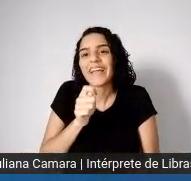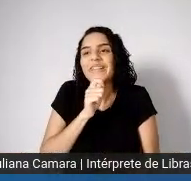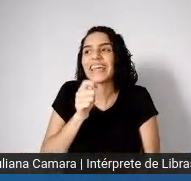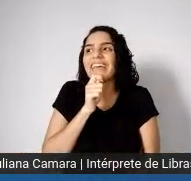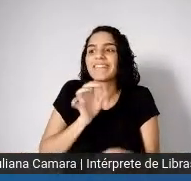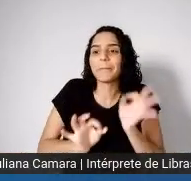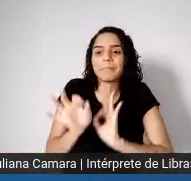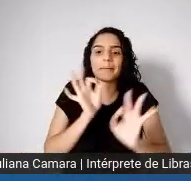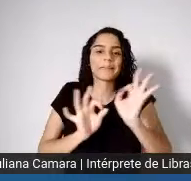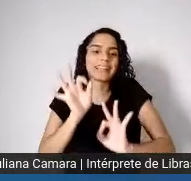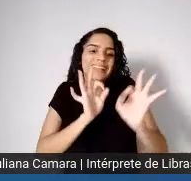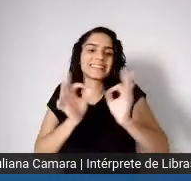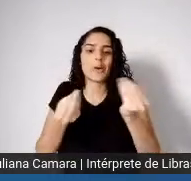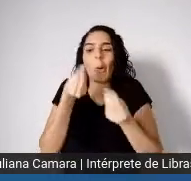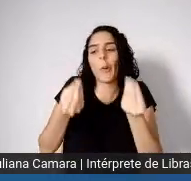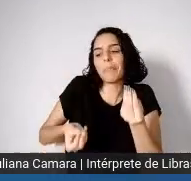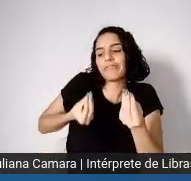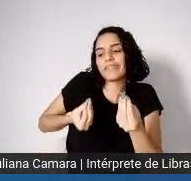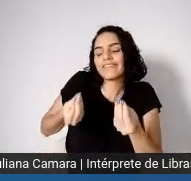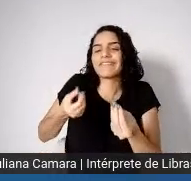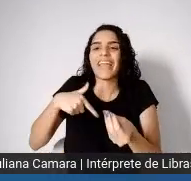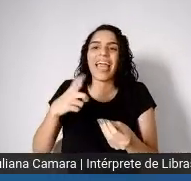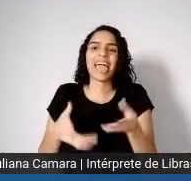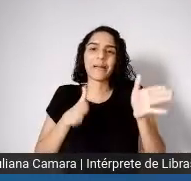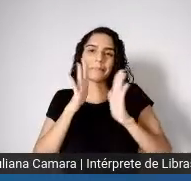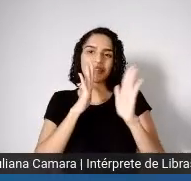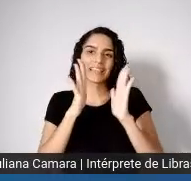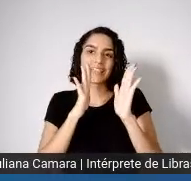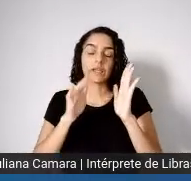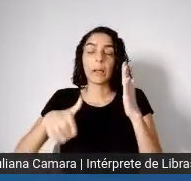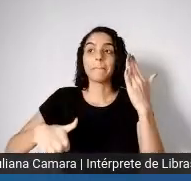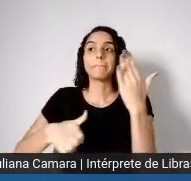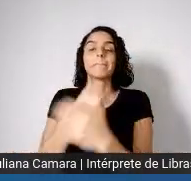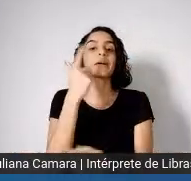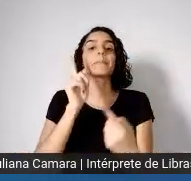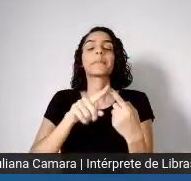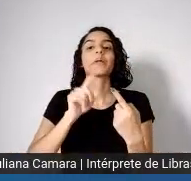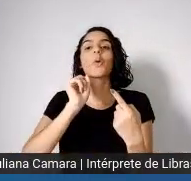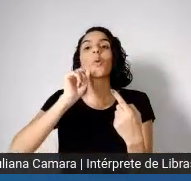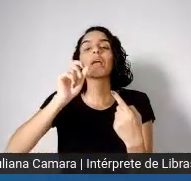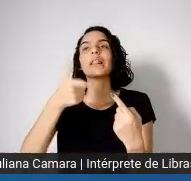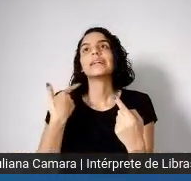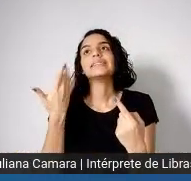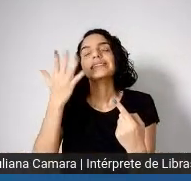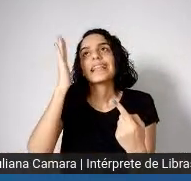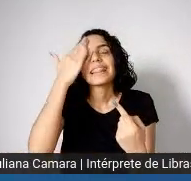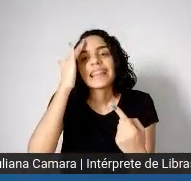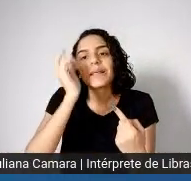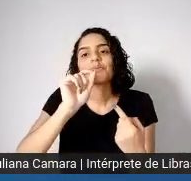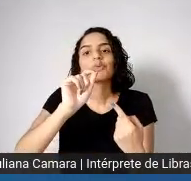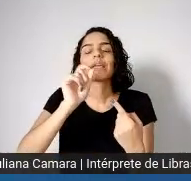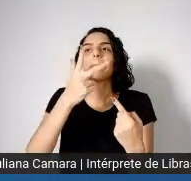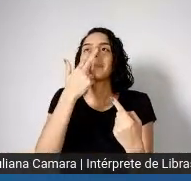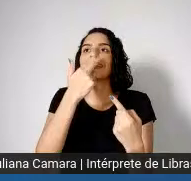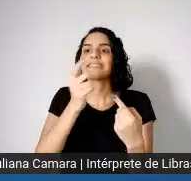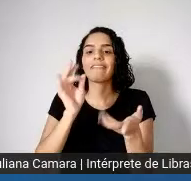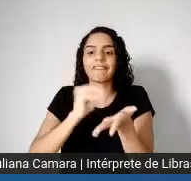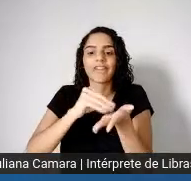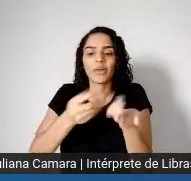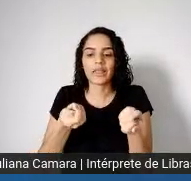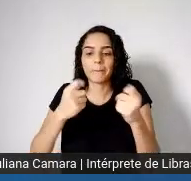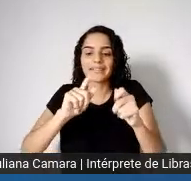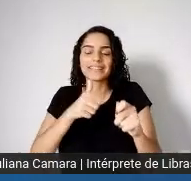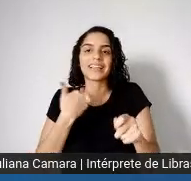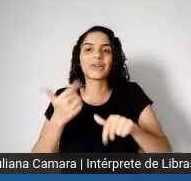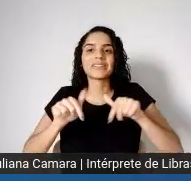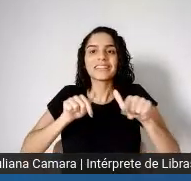estressantes como essa, né, essa é a primeira constatação, a falta de total capacidade de nós atuarmos, né,